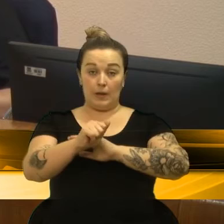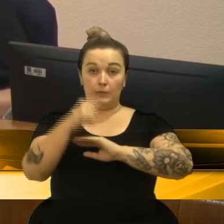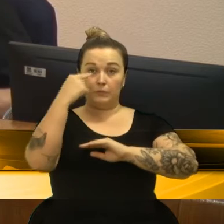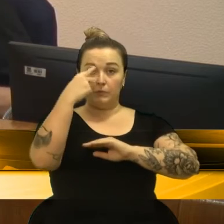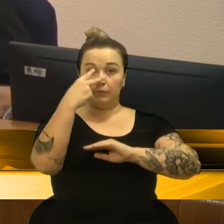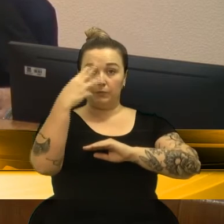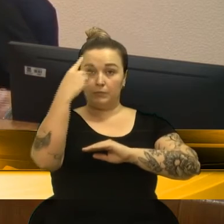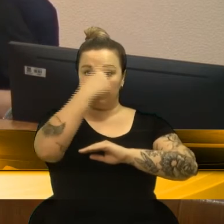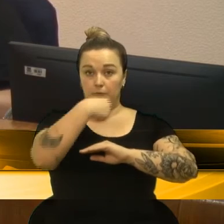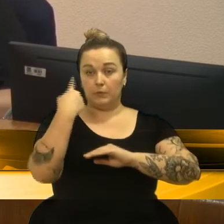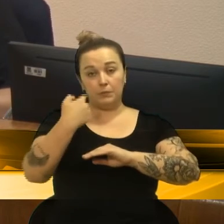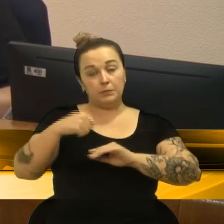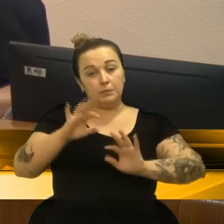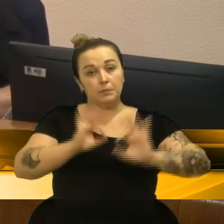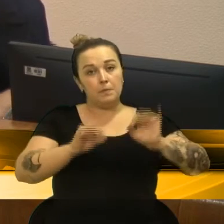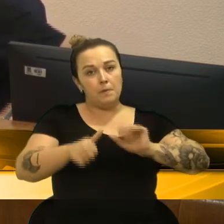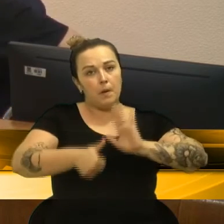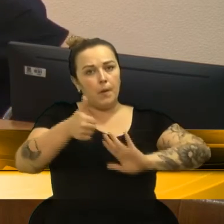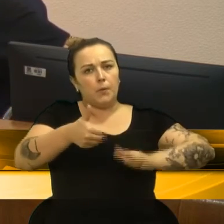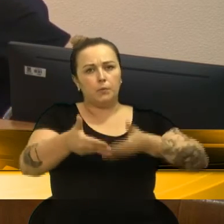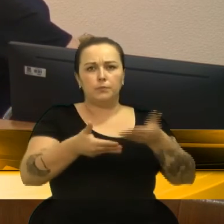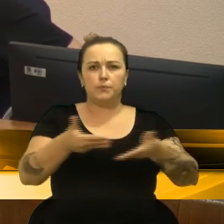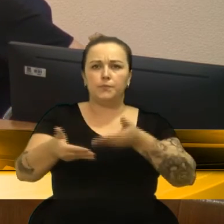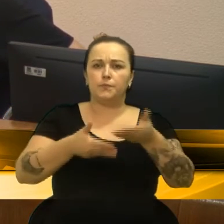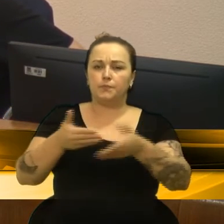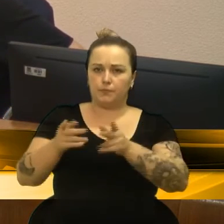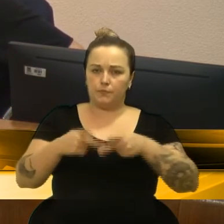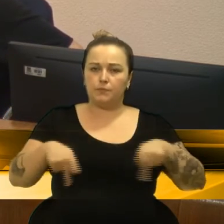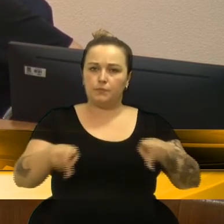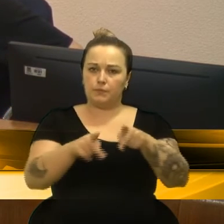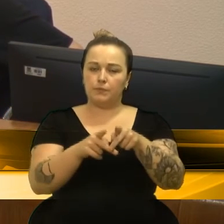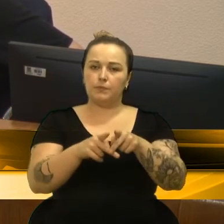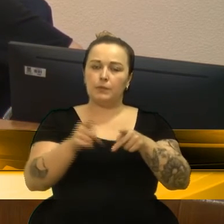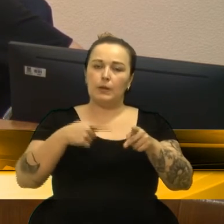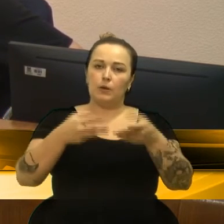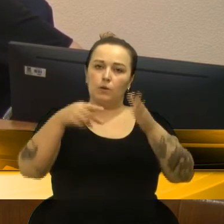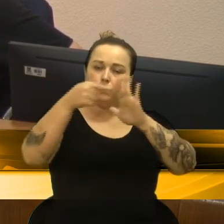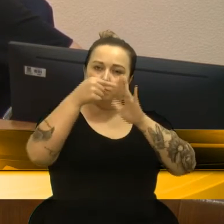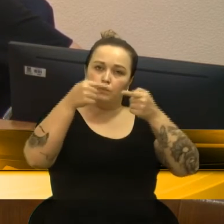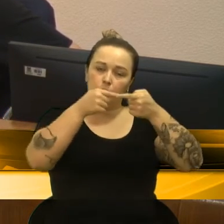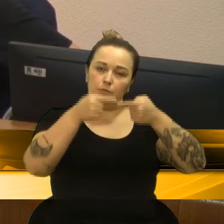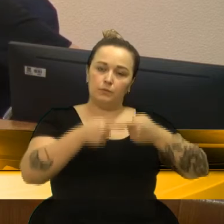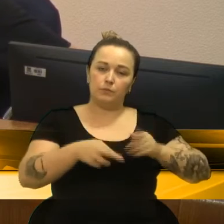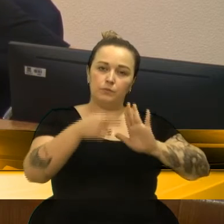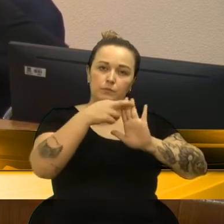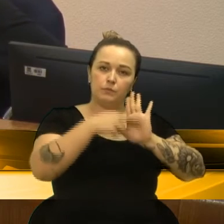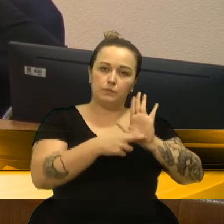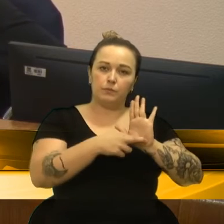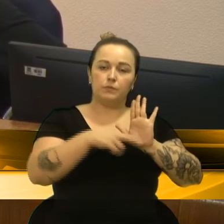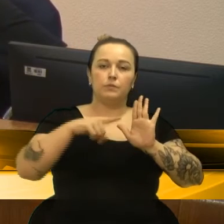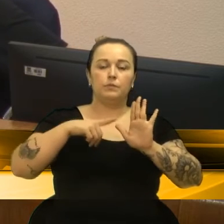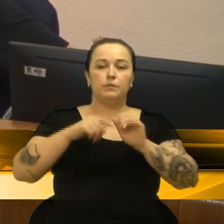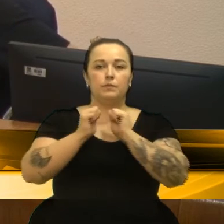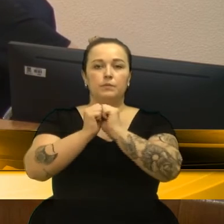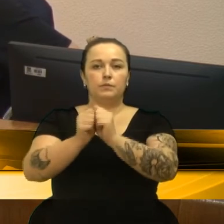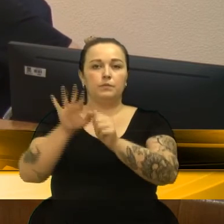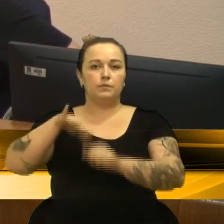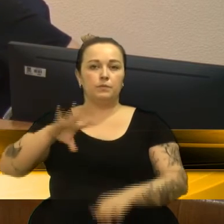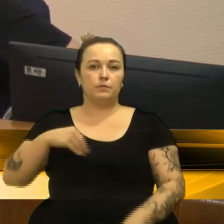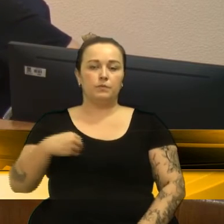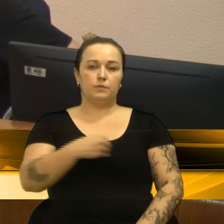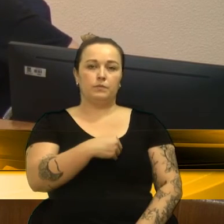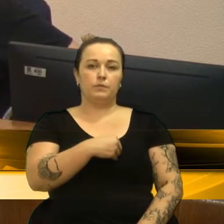para melhor atendimento à população, conforme relatórios de vistorias realizadas pelo Ministério Público Estadual e o Conselho Regional de Medicina.